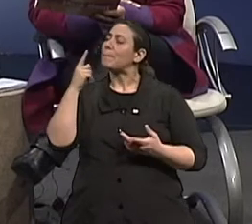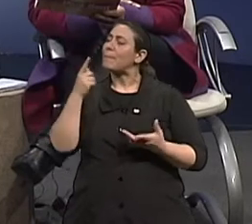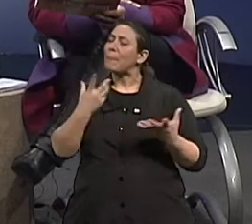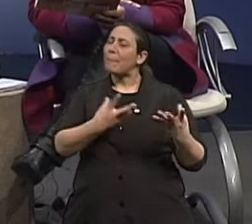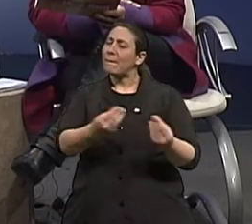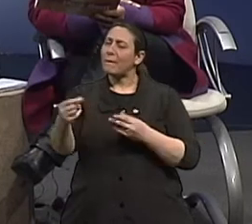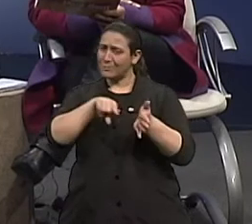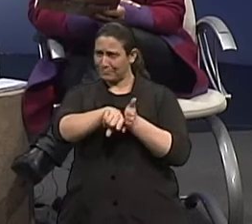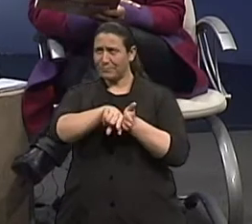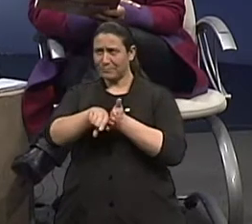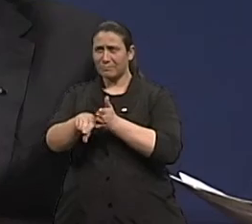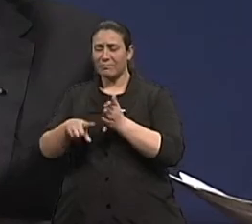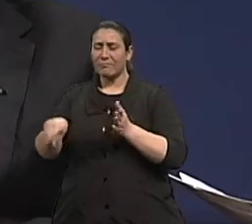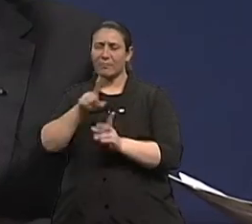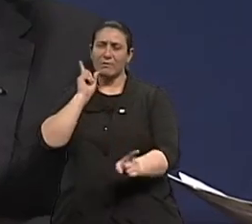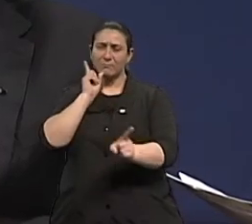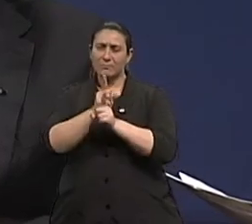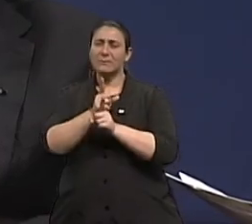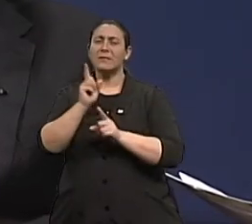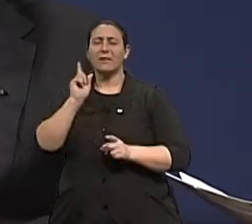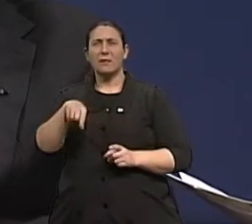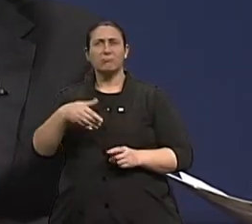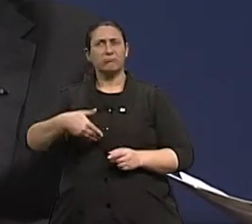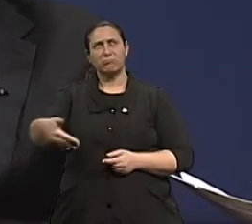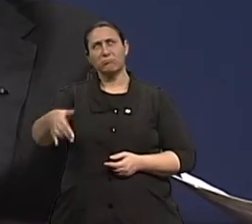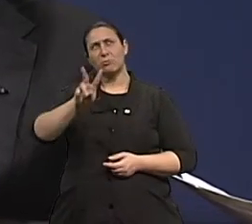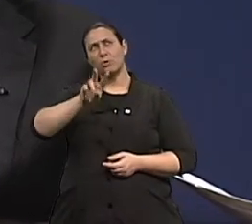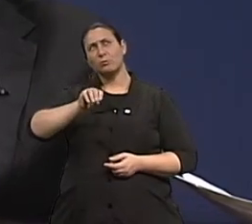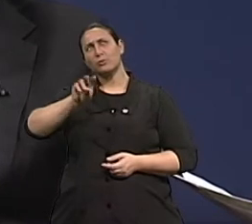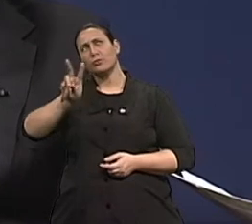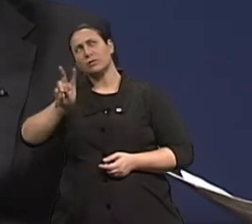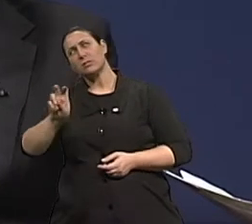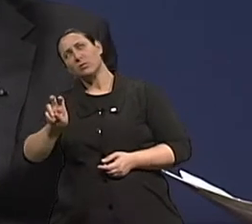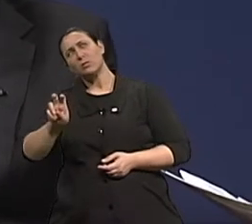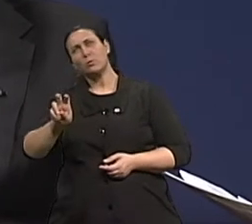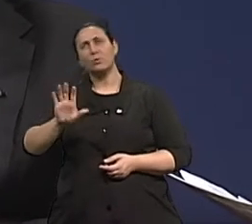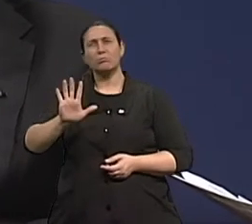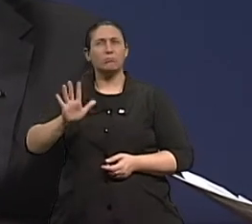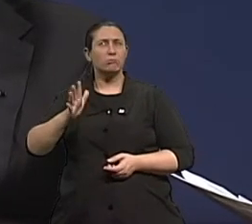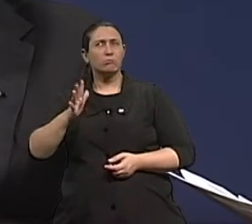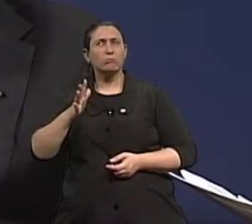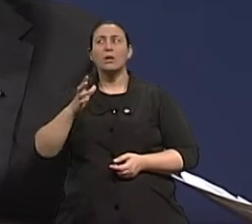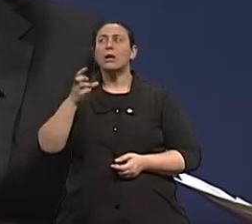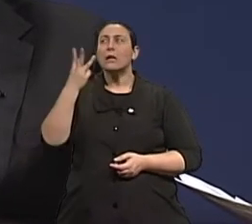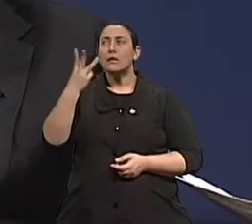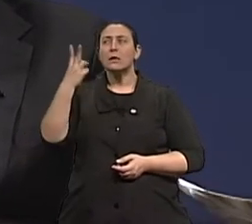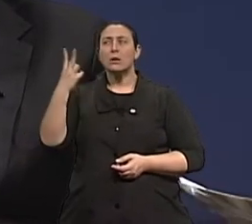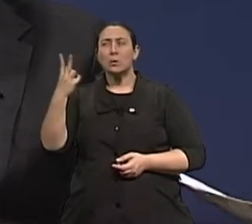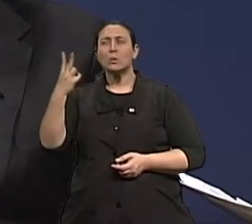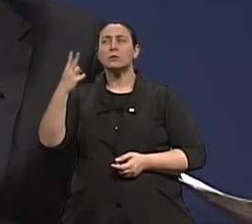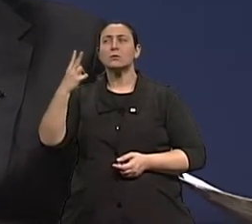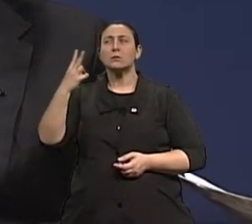As projeções estão indicando agora, Isabel, para 2025, uma população de aproximadamente 32 milhões de indivíduos acima de